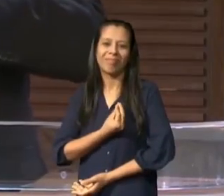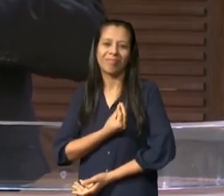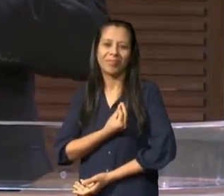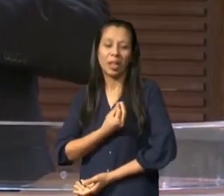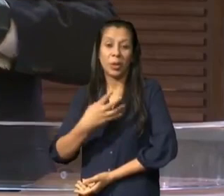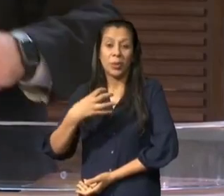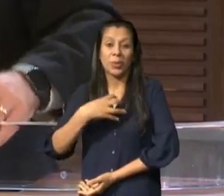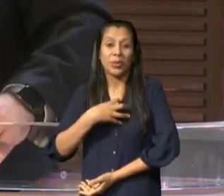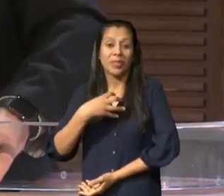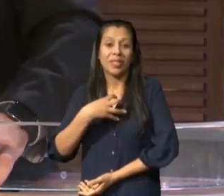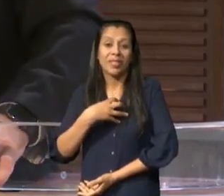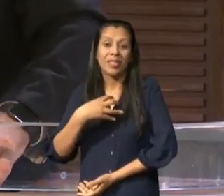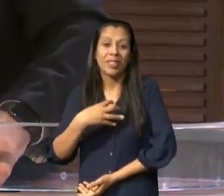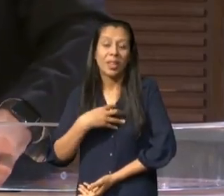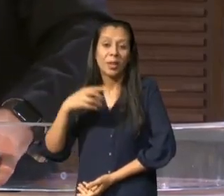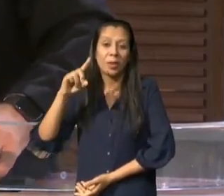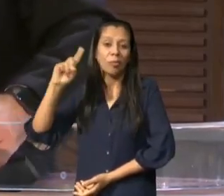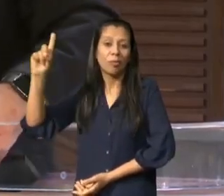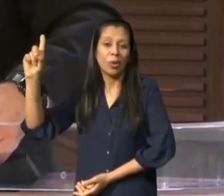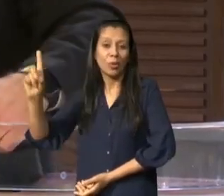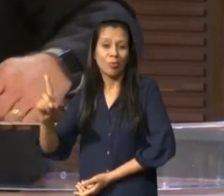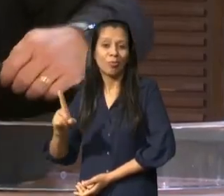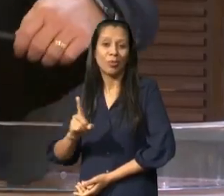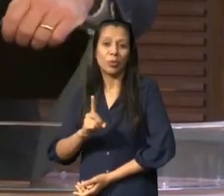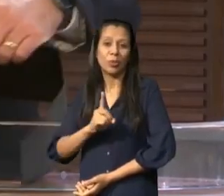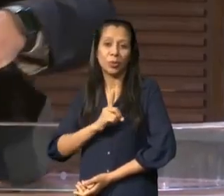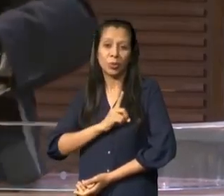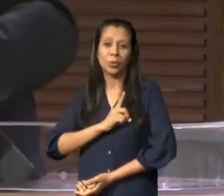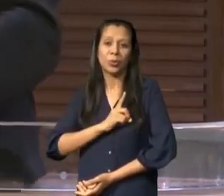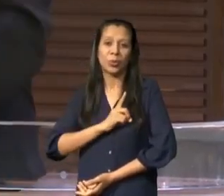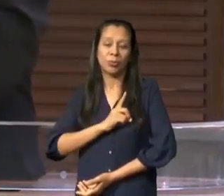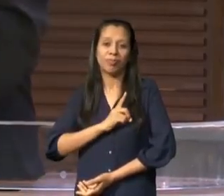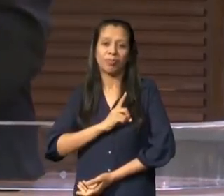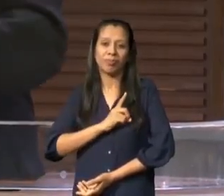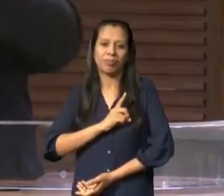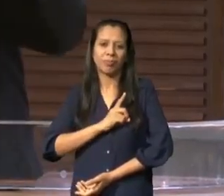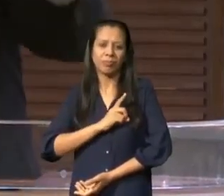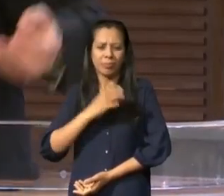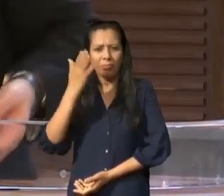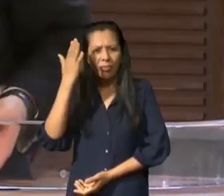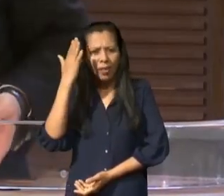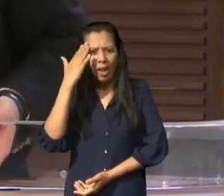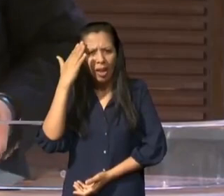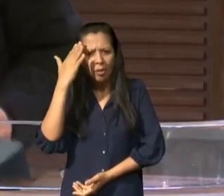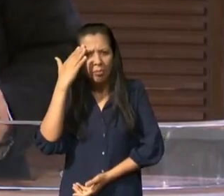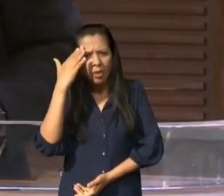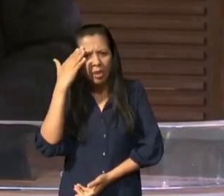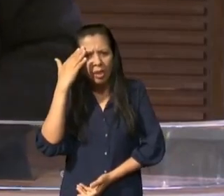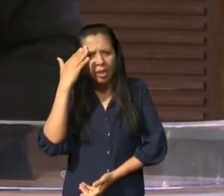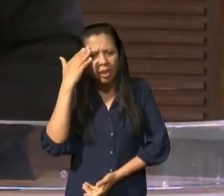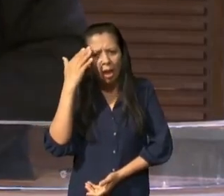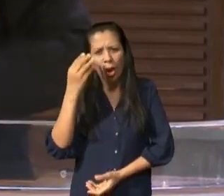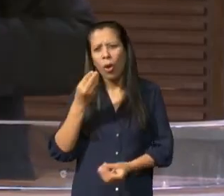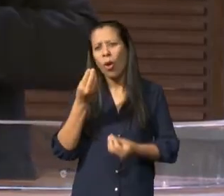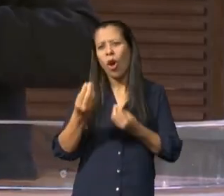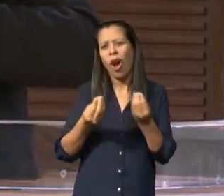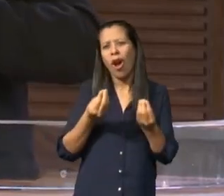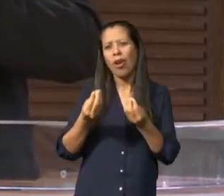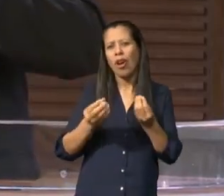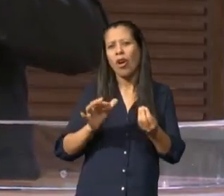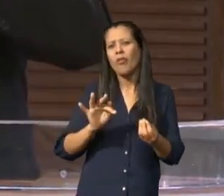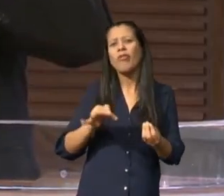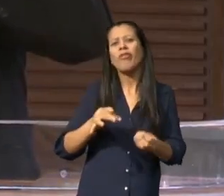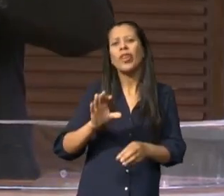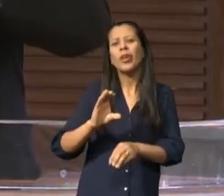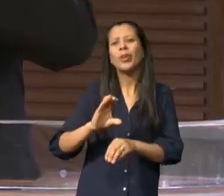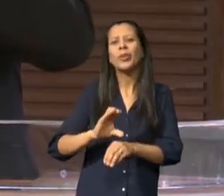isso que nós vamos terminar a mensagem desta manhã com um batismo um batismo de alguém que tenha certeza de que Deus